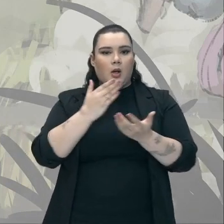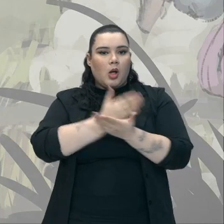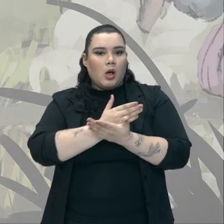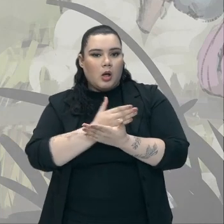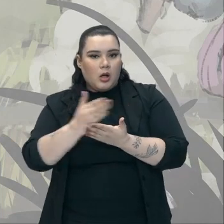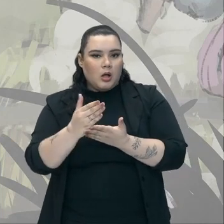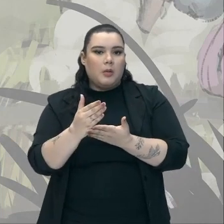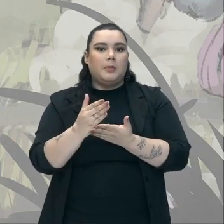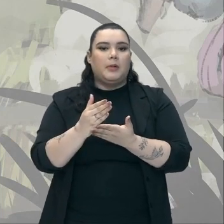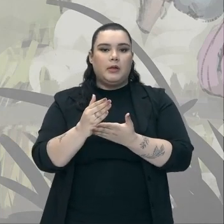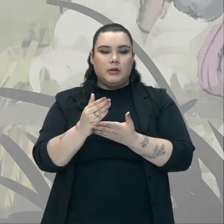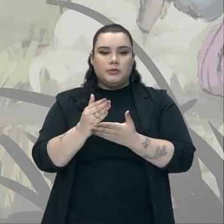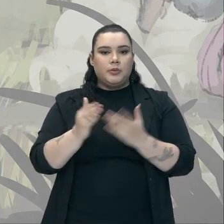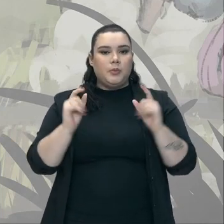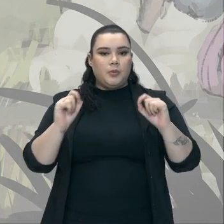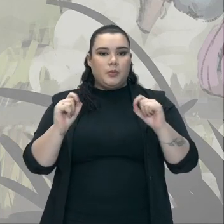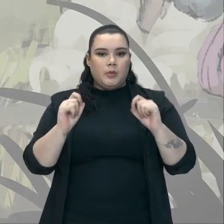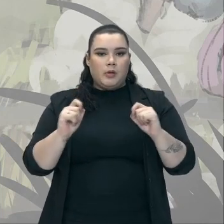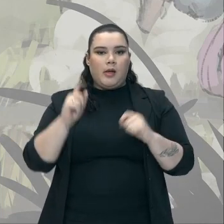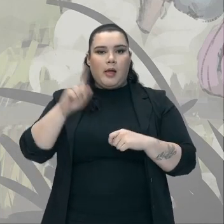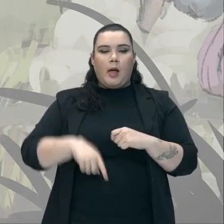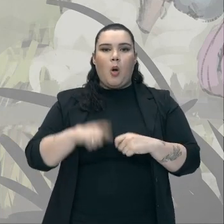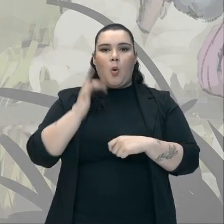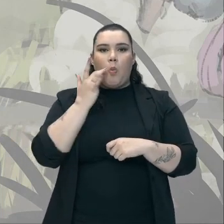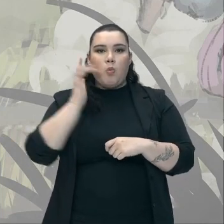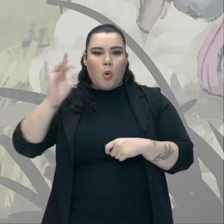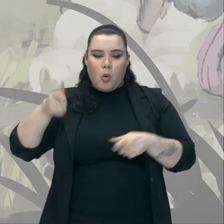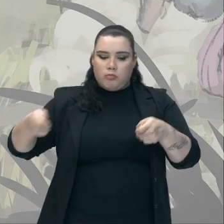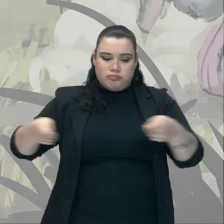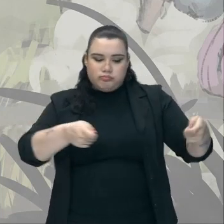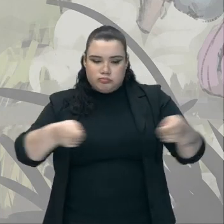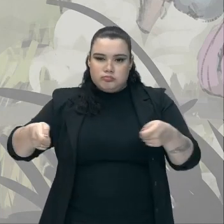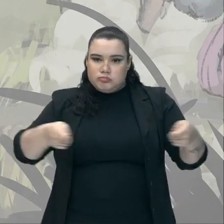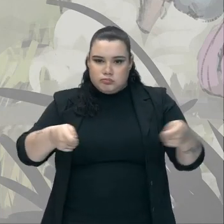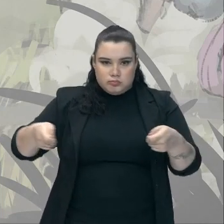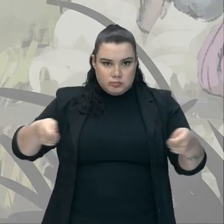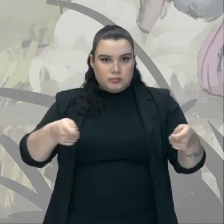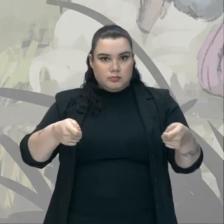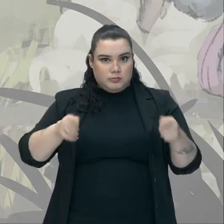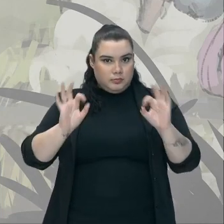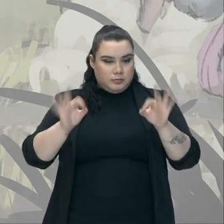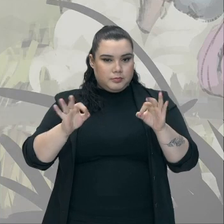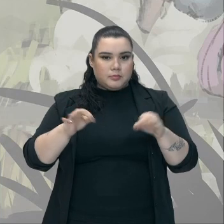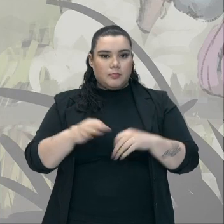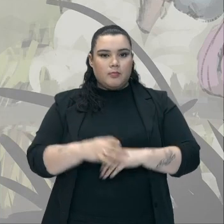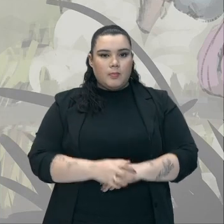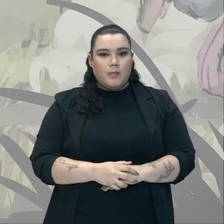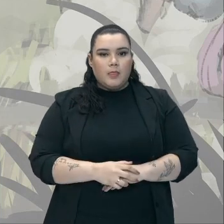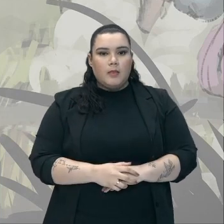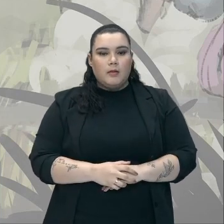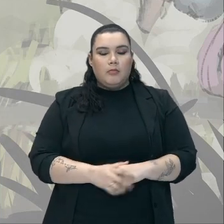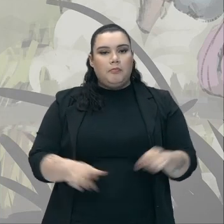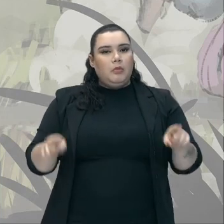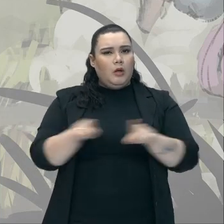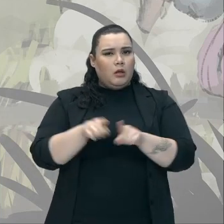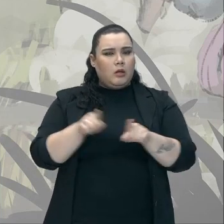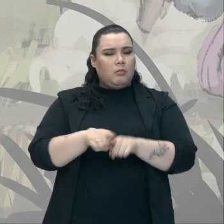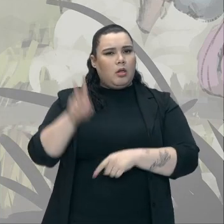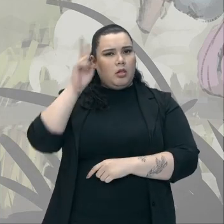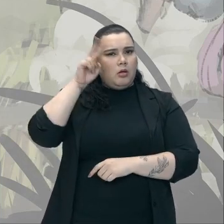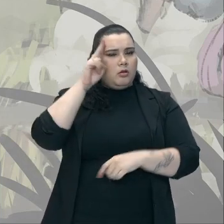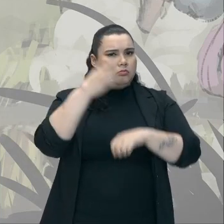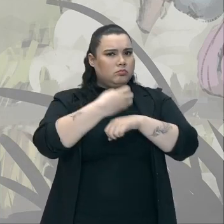Do Da mineração De ouro Propriamente Dita É interessante Falar Galera É interessante Frisar Para vocês